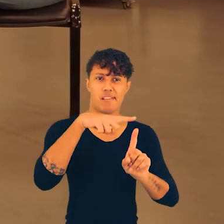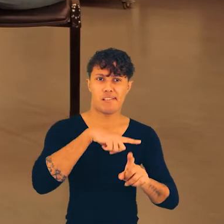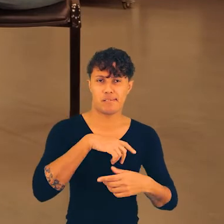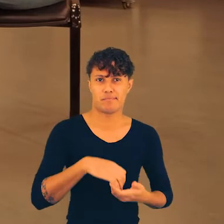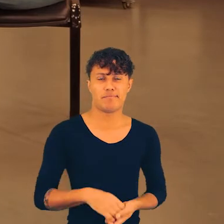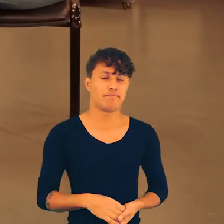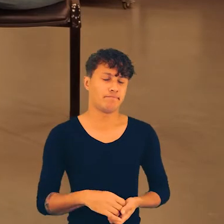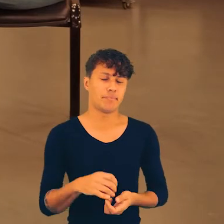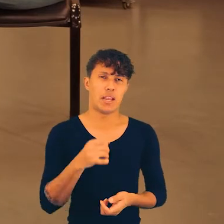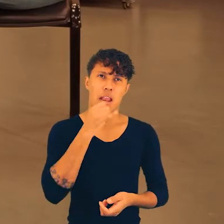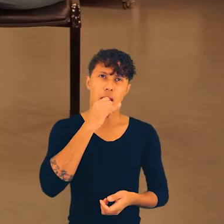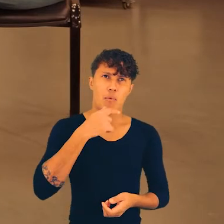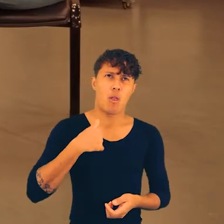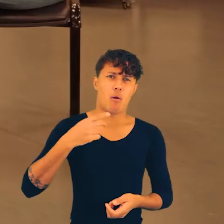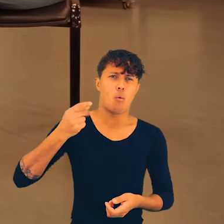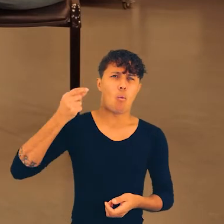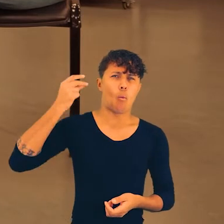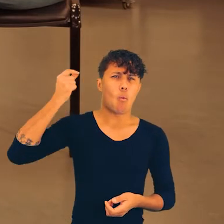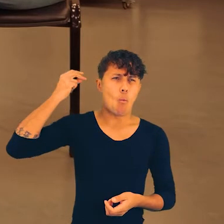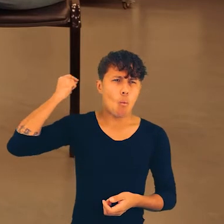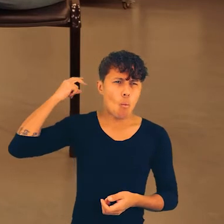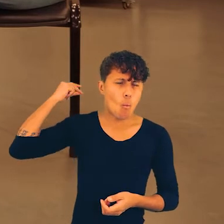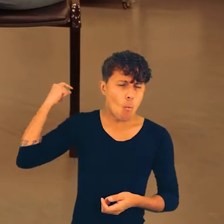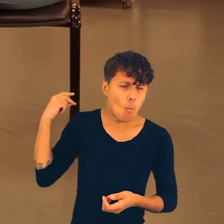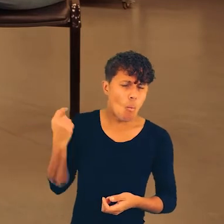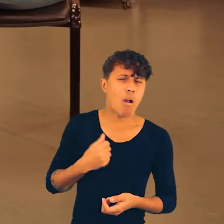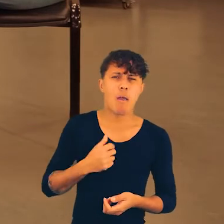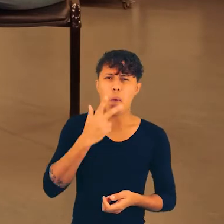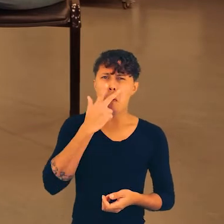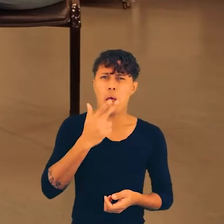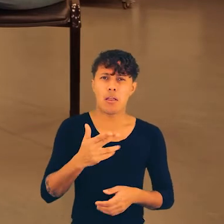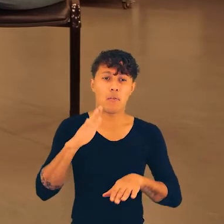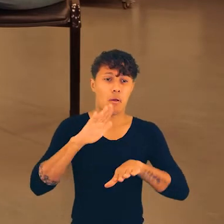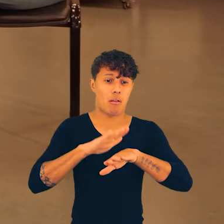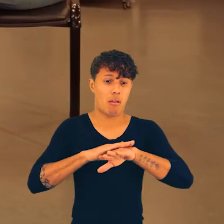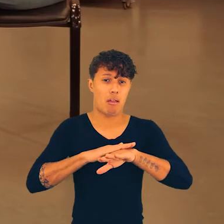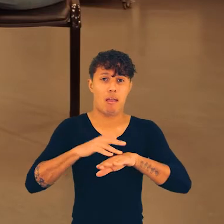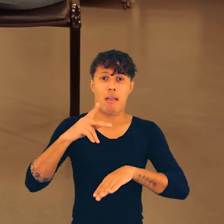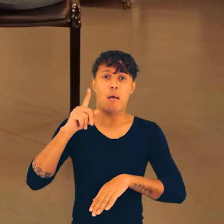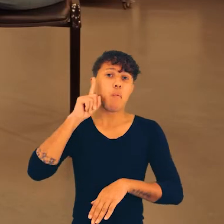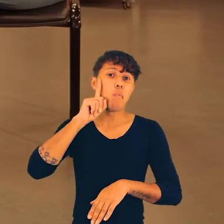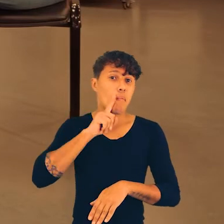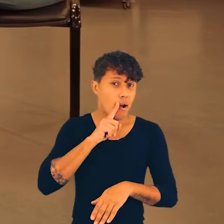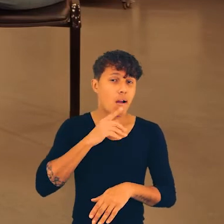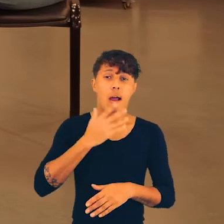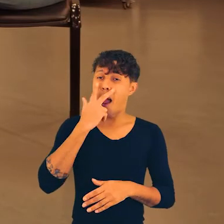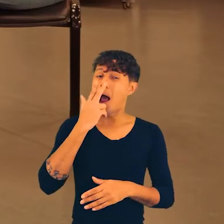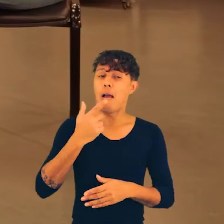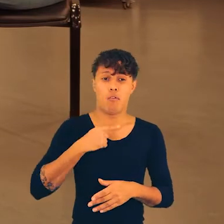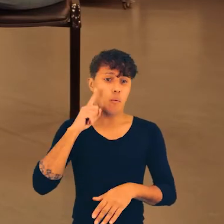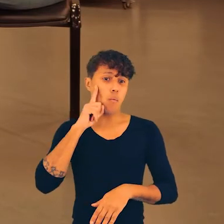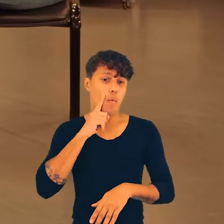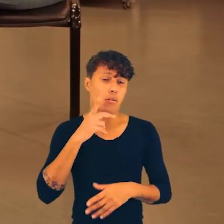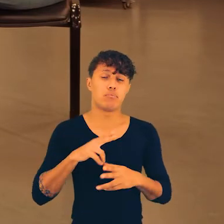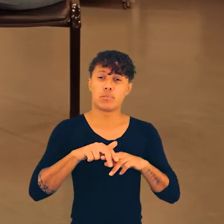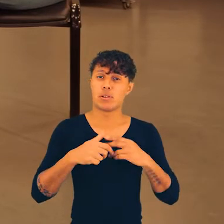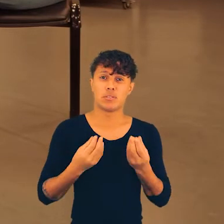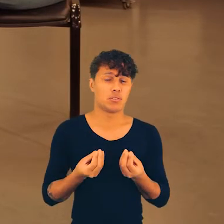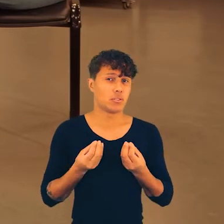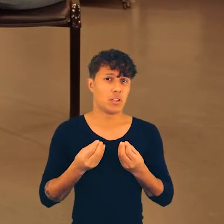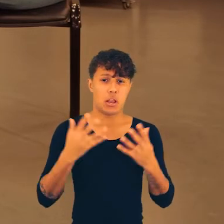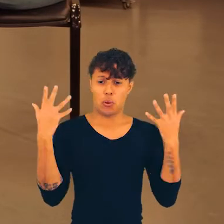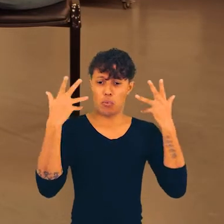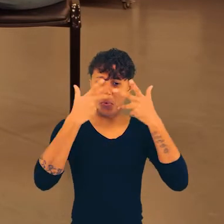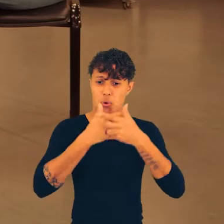gente construir referências. Assim, durante muito tempo na minha vida, eu achava que eu era parda, durante